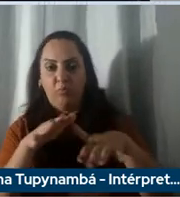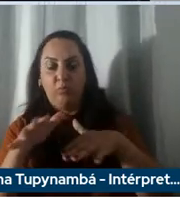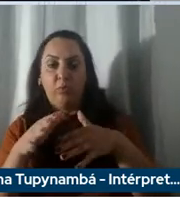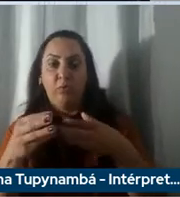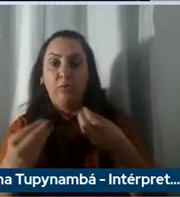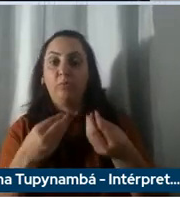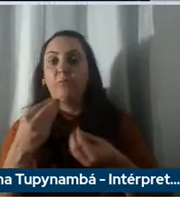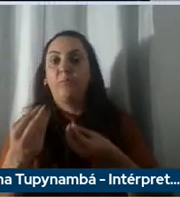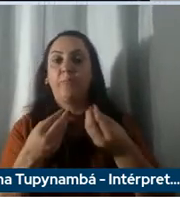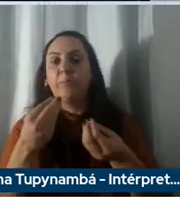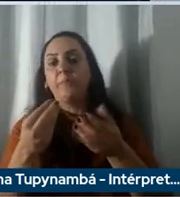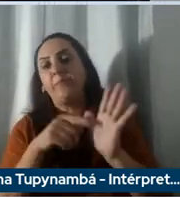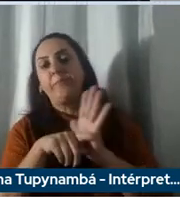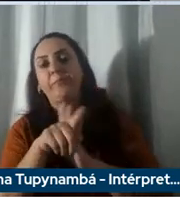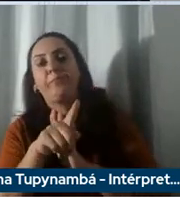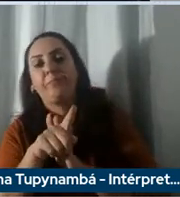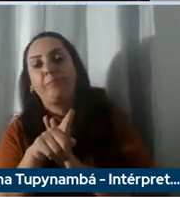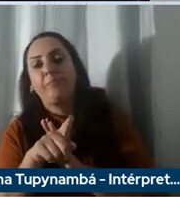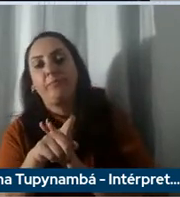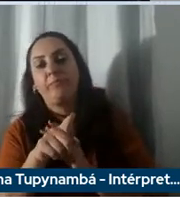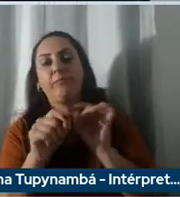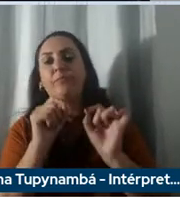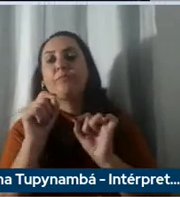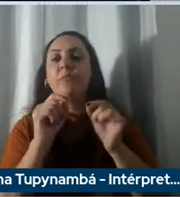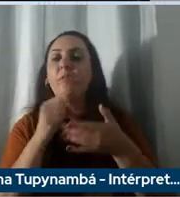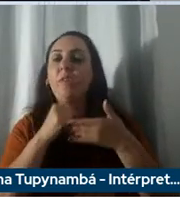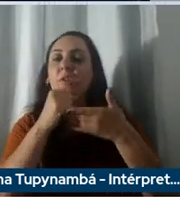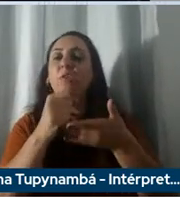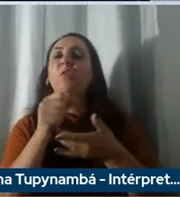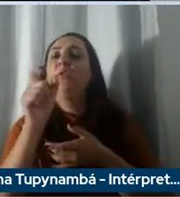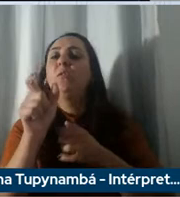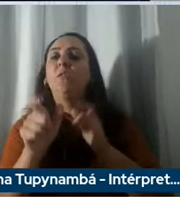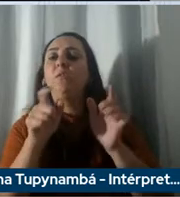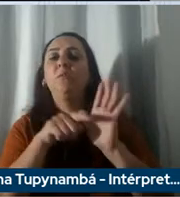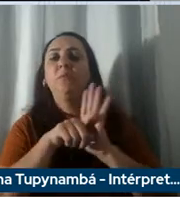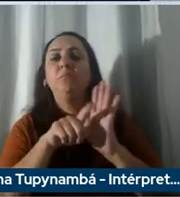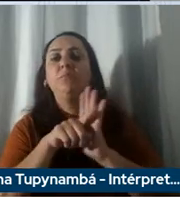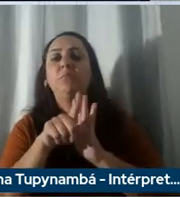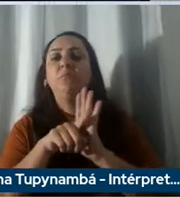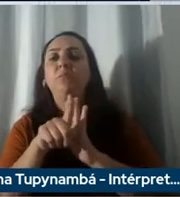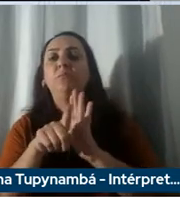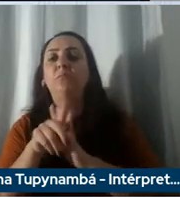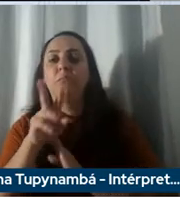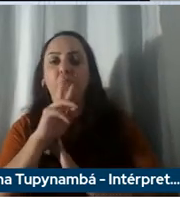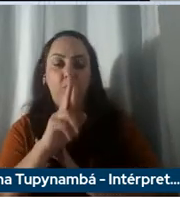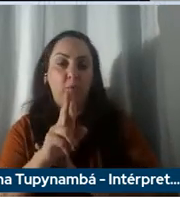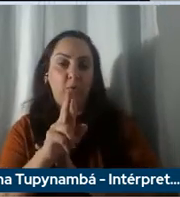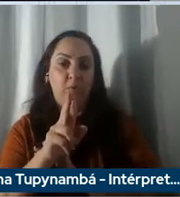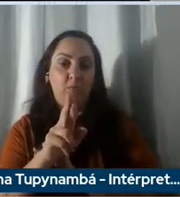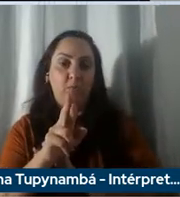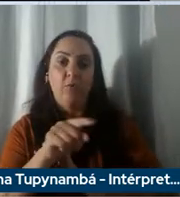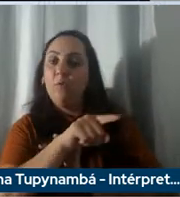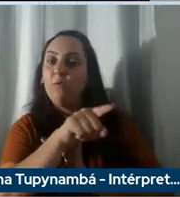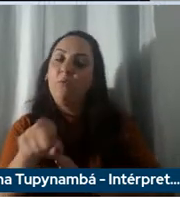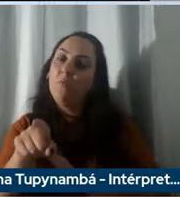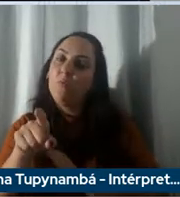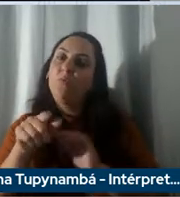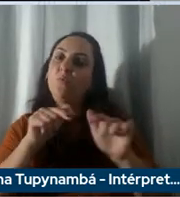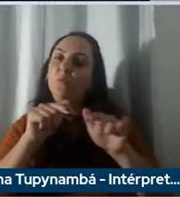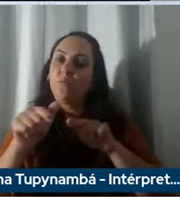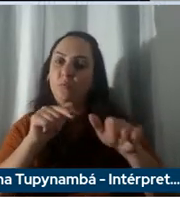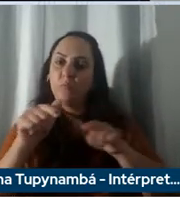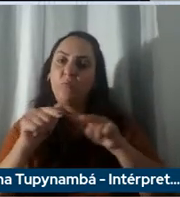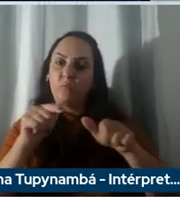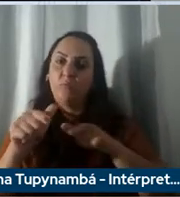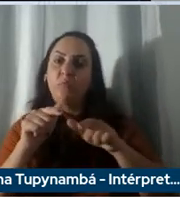uma das perguntas quem nos vai ajudar a responder essas perguntas são vocês são vocês que trabalham no mundo acadêmico e vocês que estão